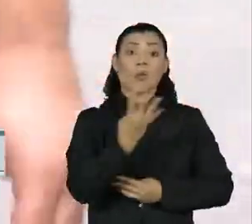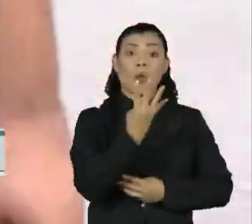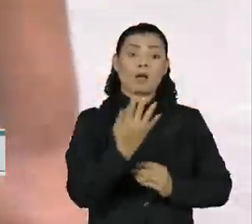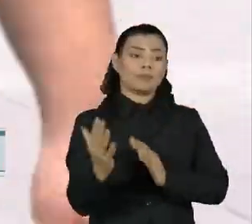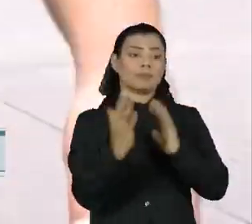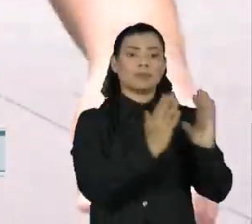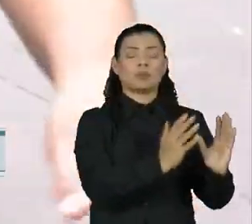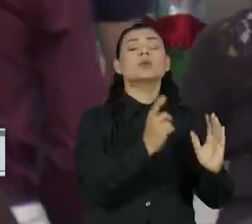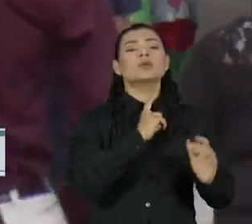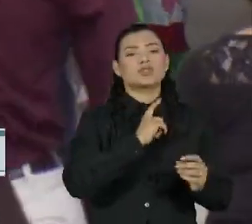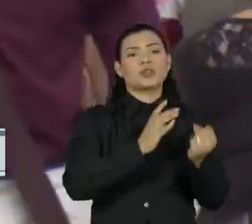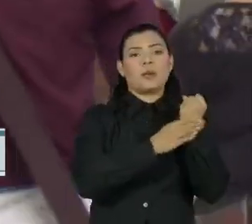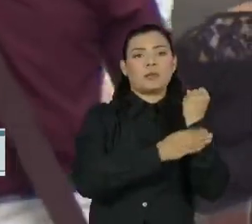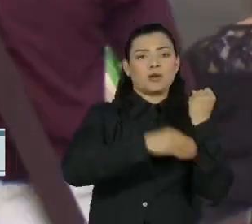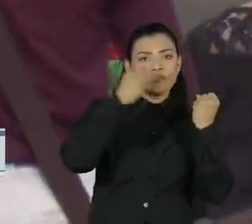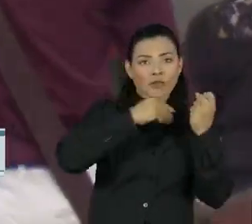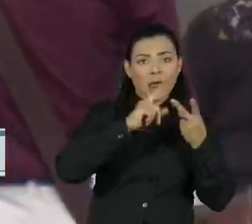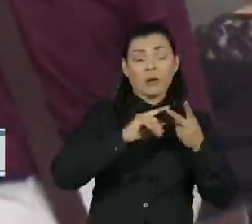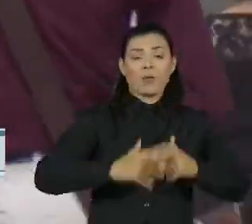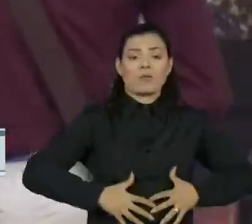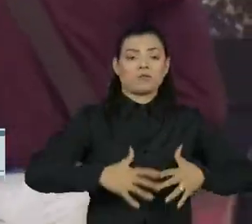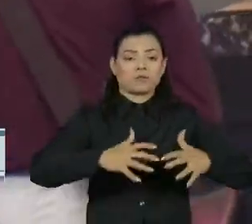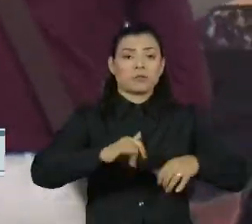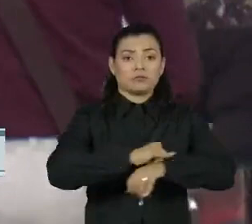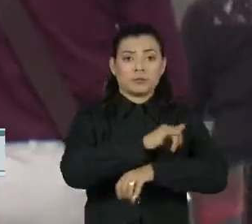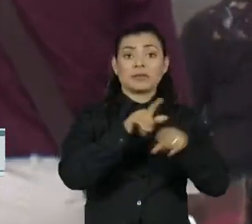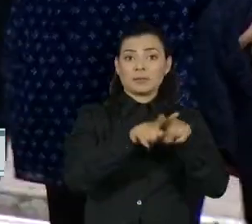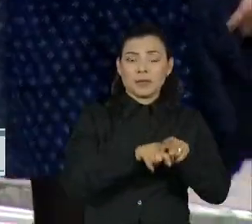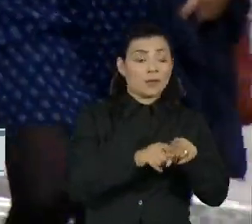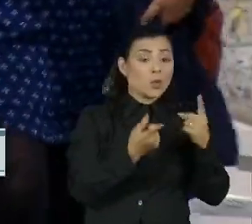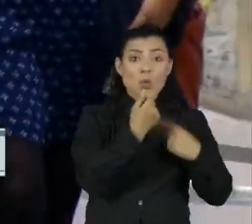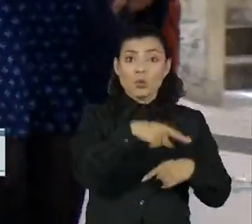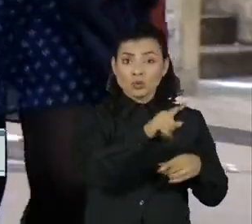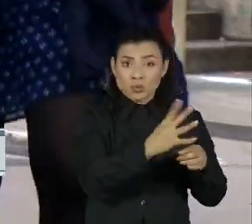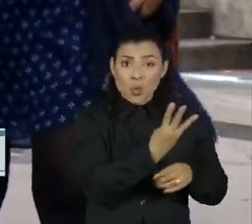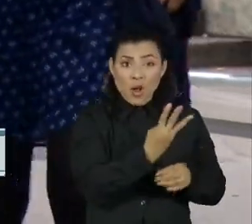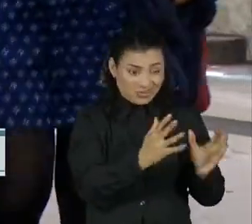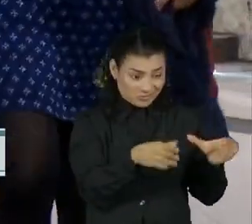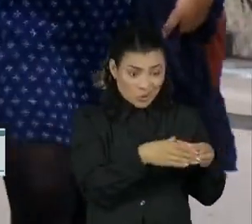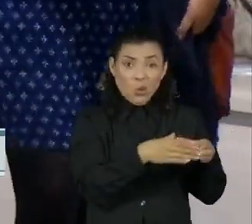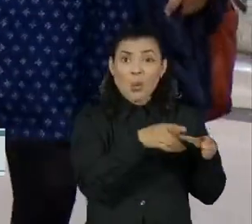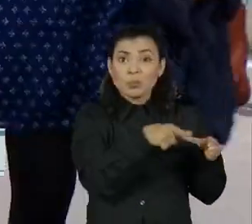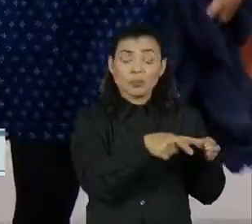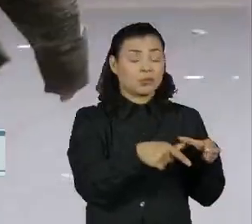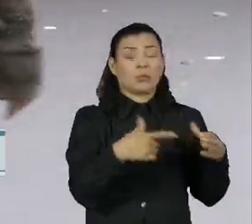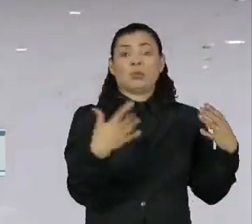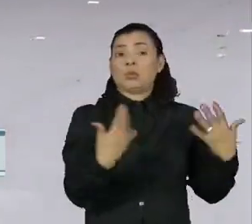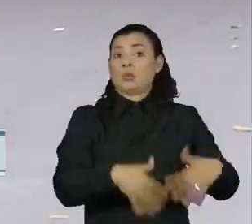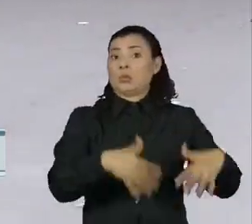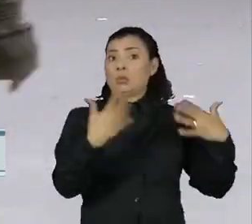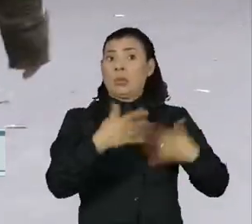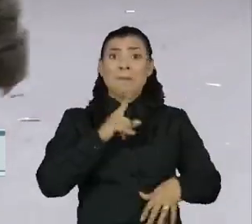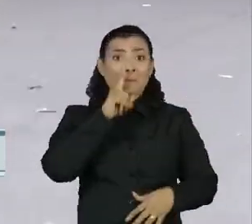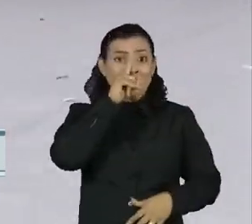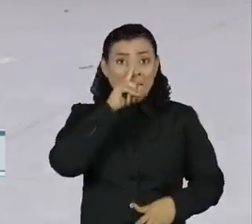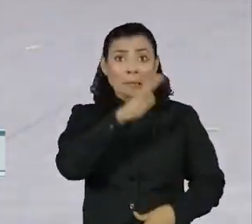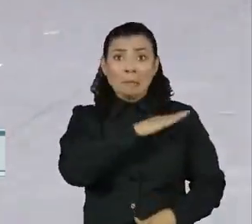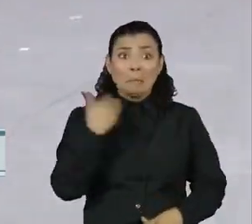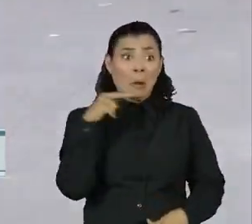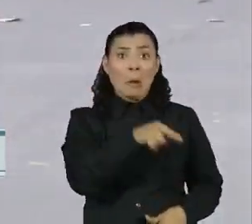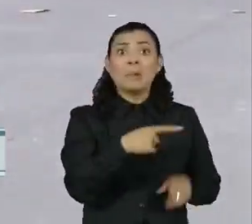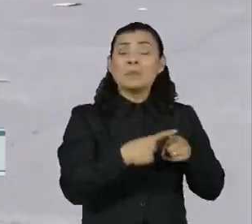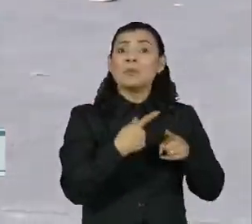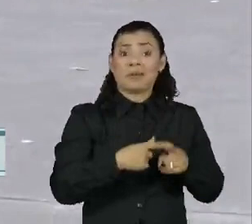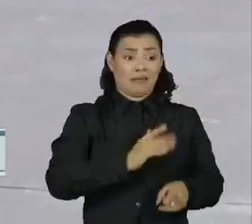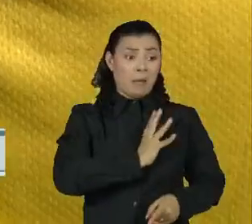as duas condições. Foi constatado que este último grupo, com os dois fatores somados, apresentava risco de morte por